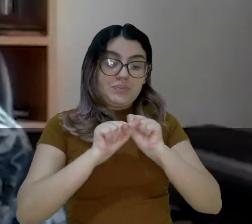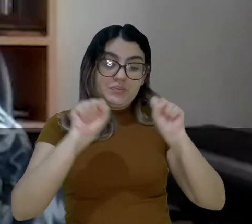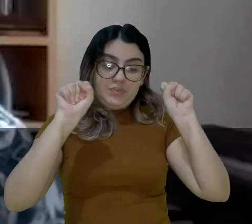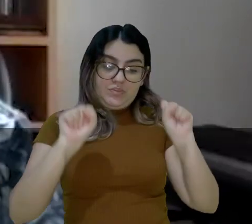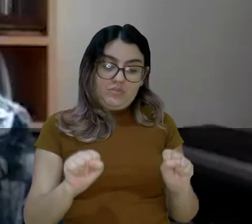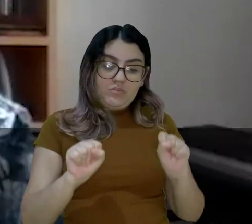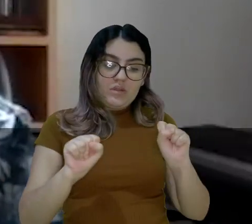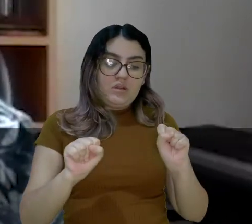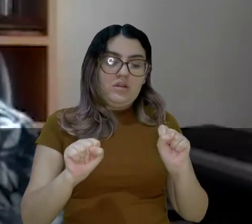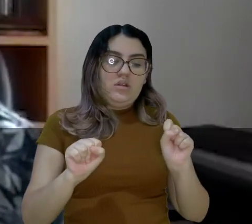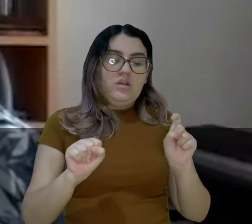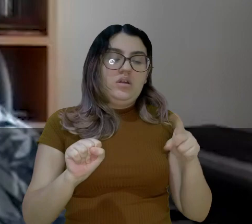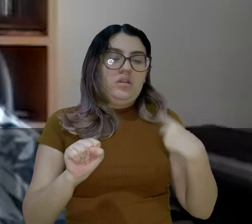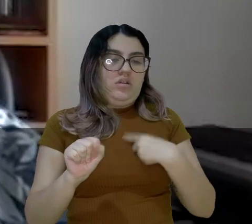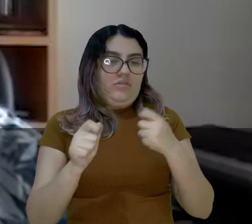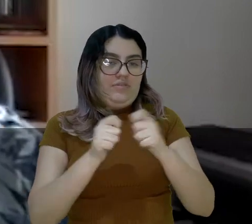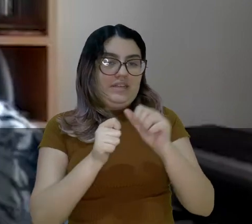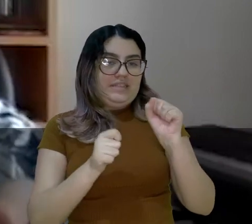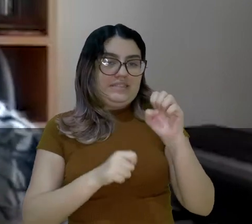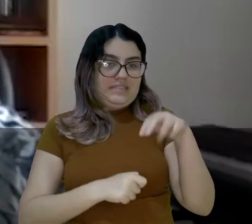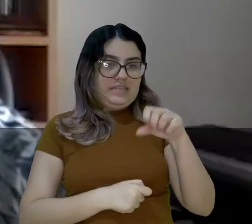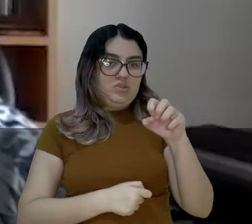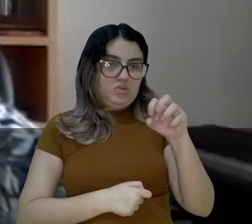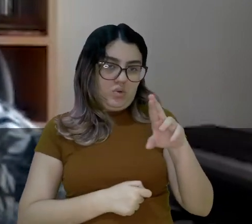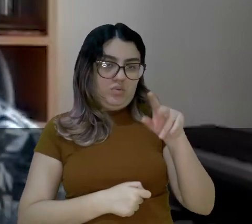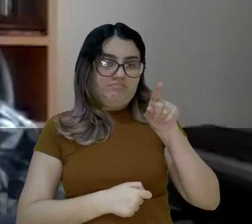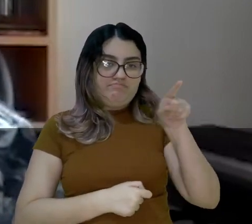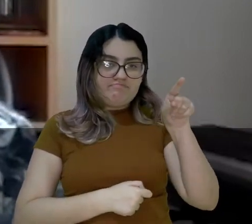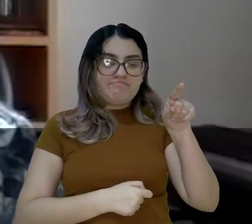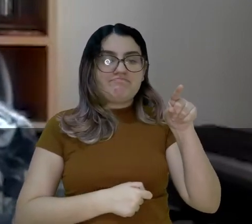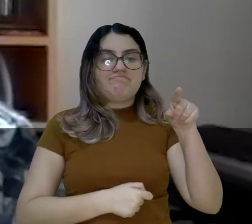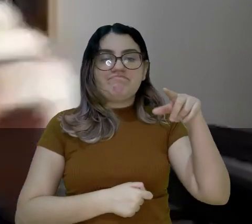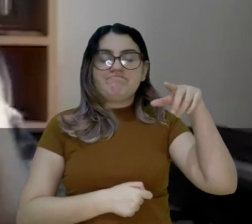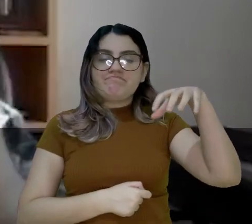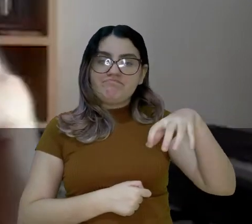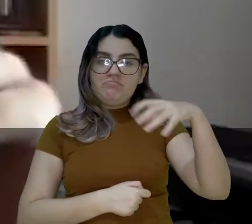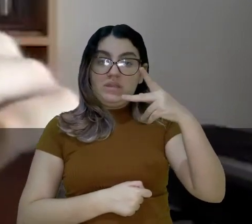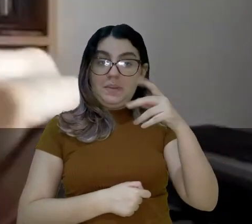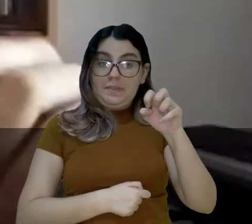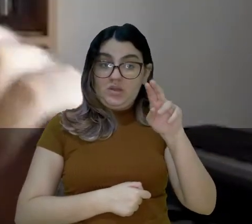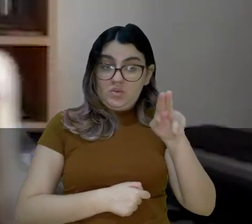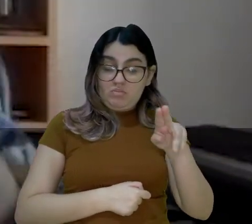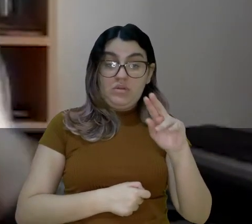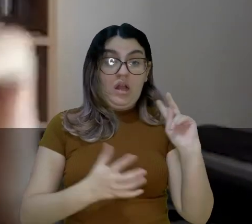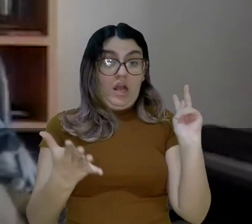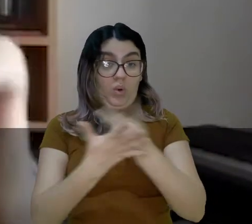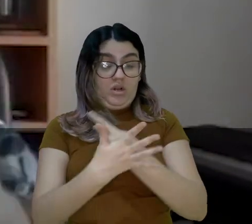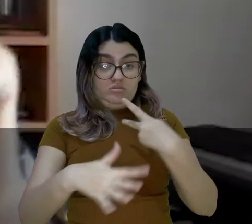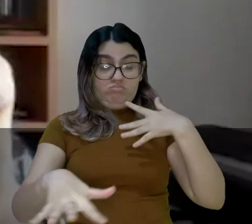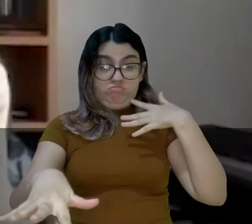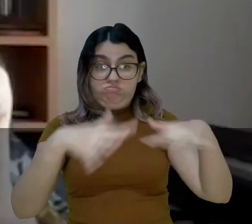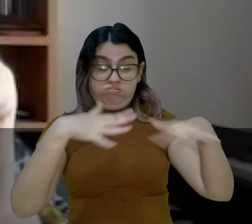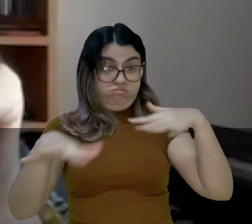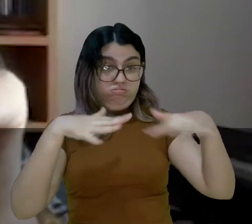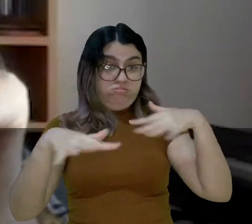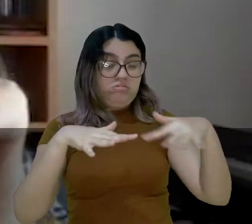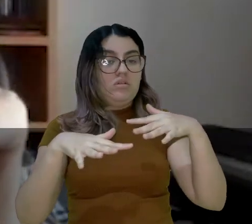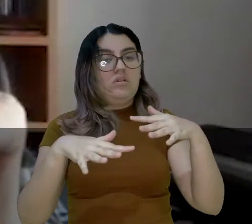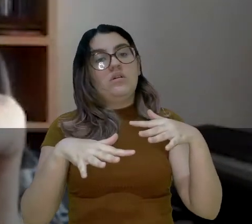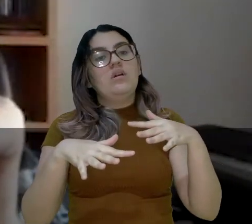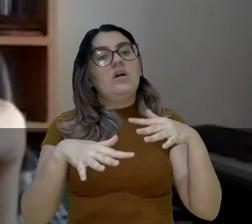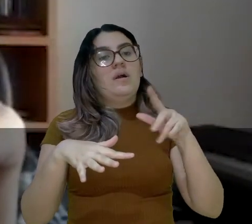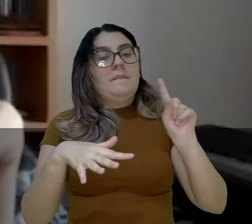sistema, temos sensores na costa do Peru, os sensores cada um. Quando acontece um terremoto,